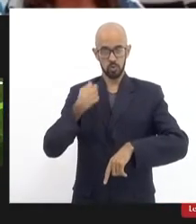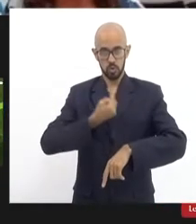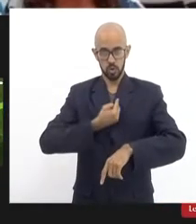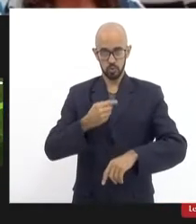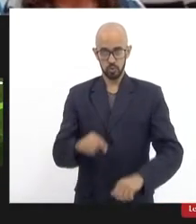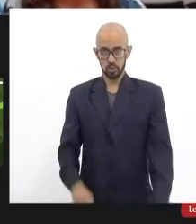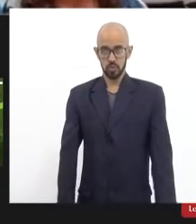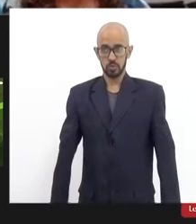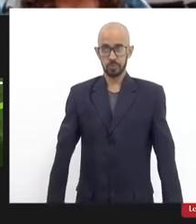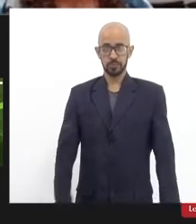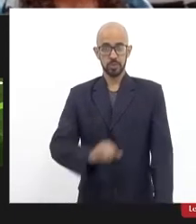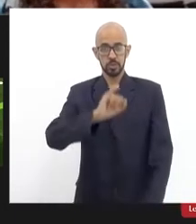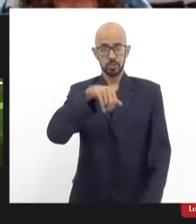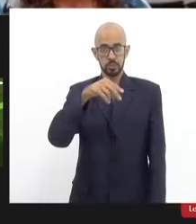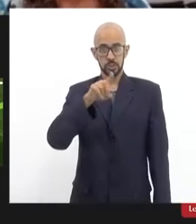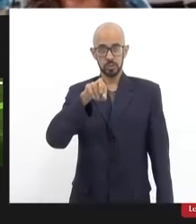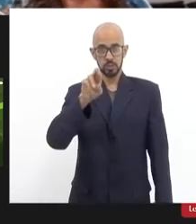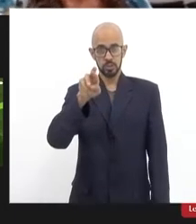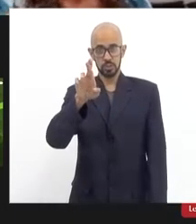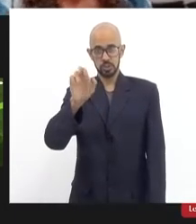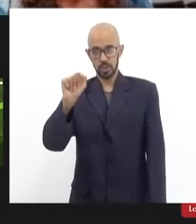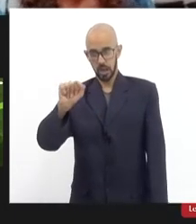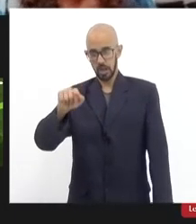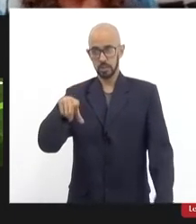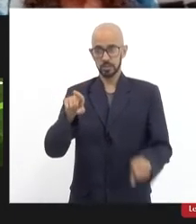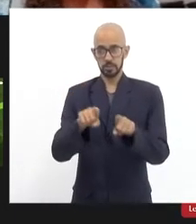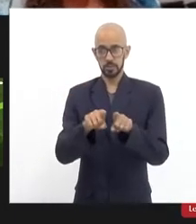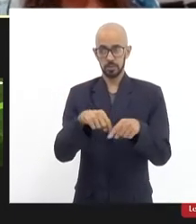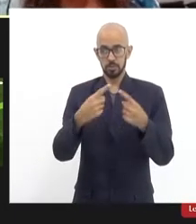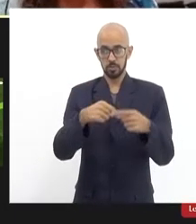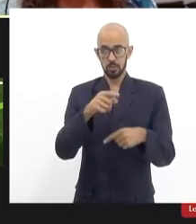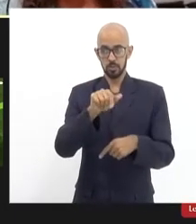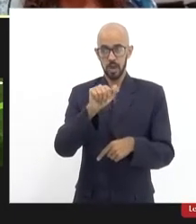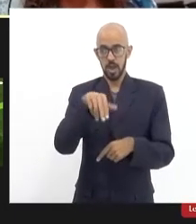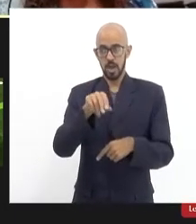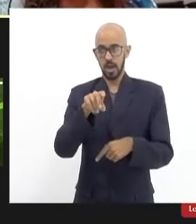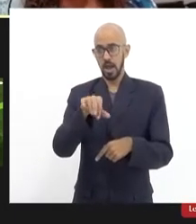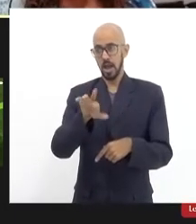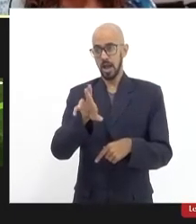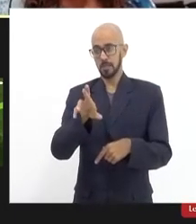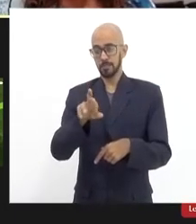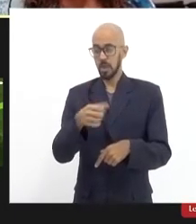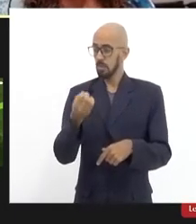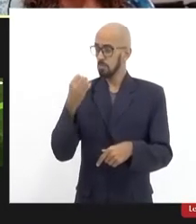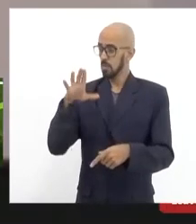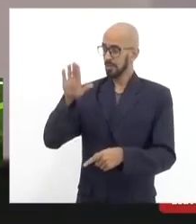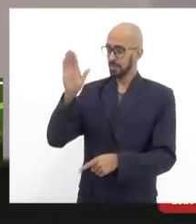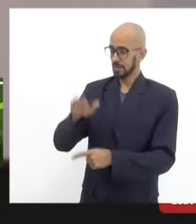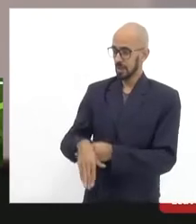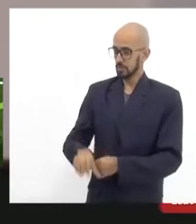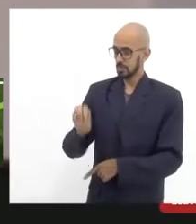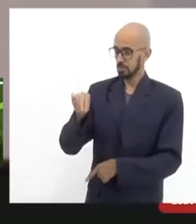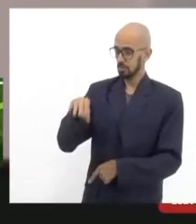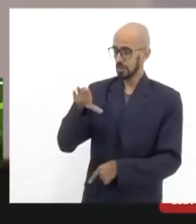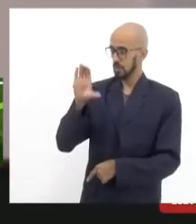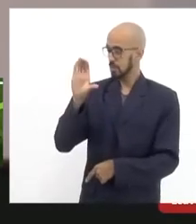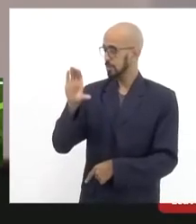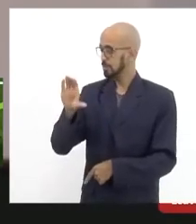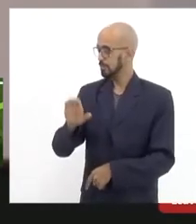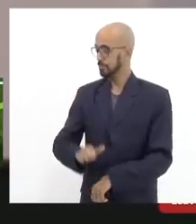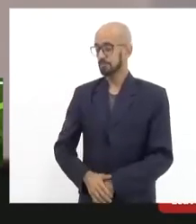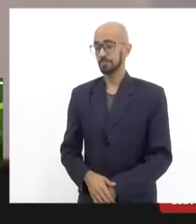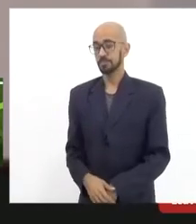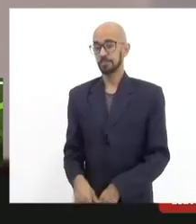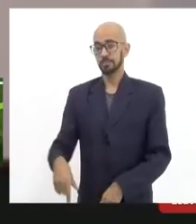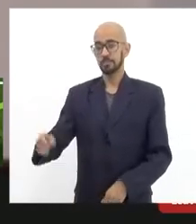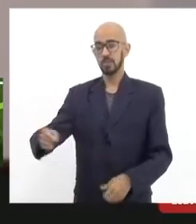e depois Chico Alencar boa tarde deputado Carlos Mink quero cumprimentá-lo e cumprimentar também